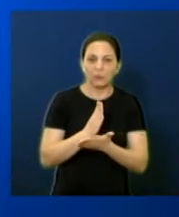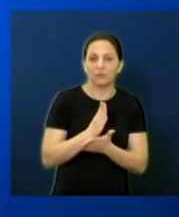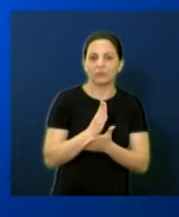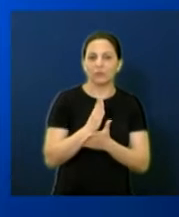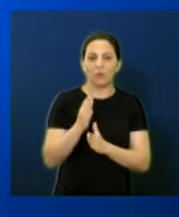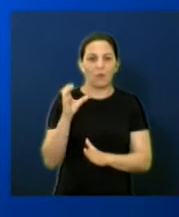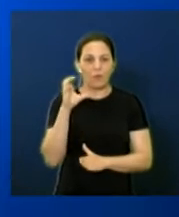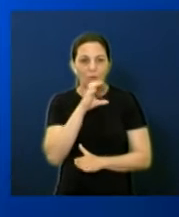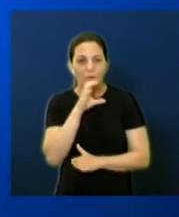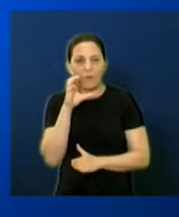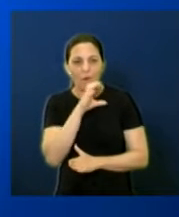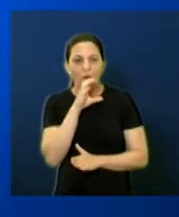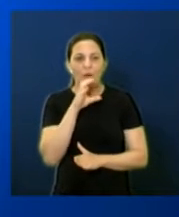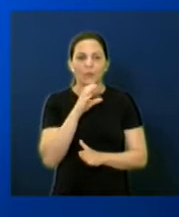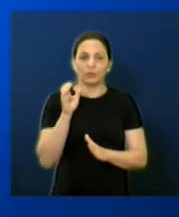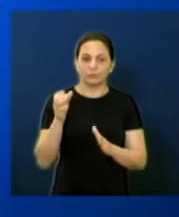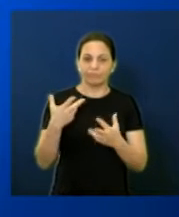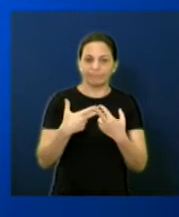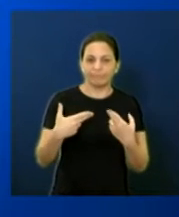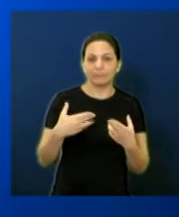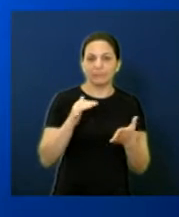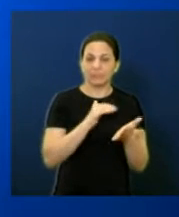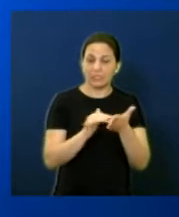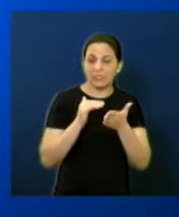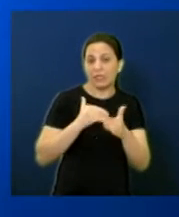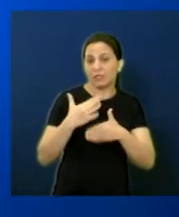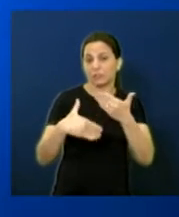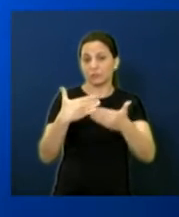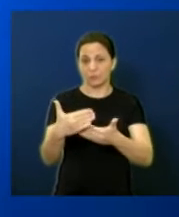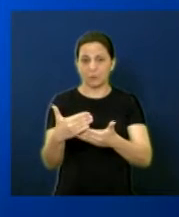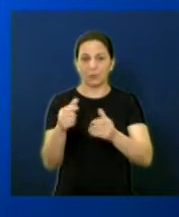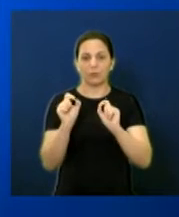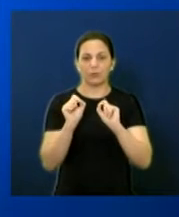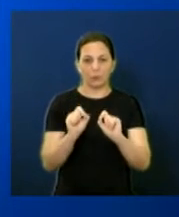processo nas secretarias envolvidas.